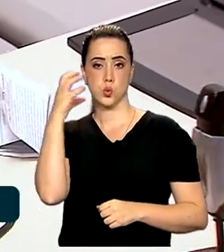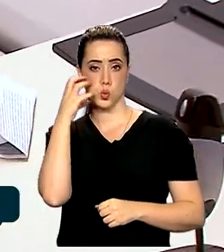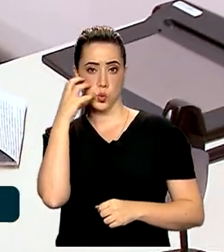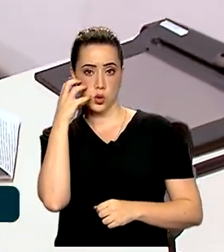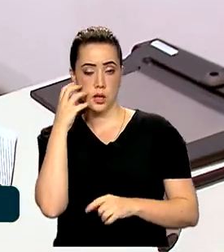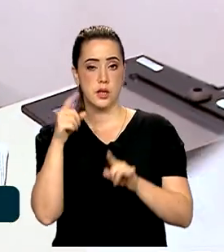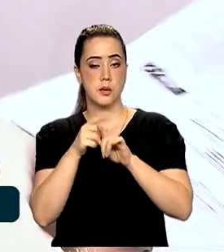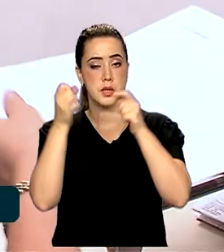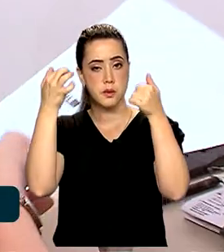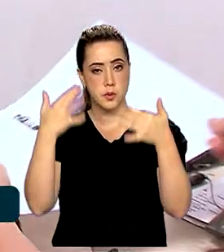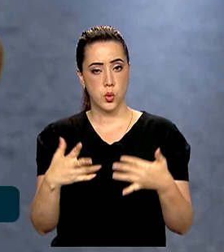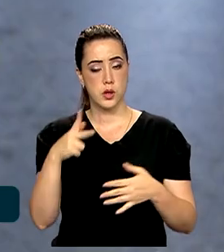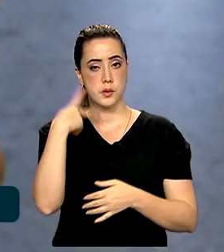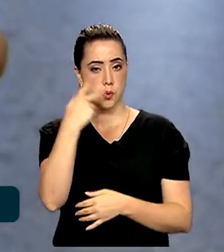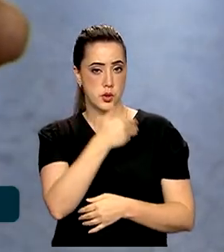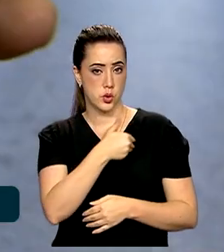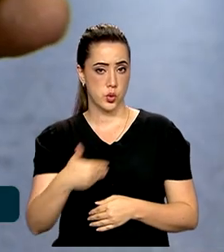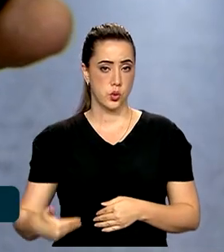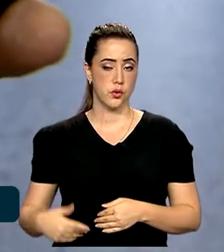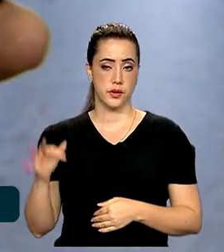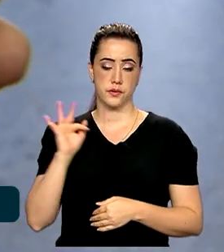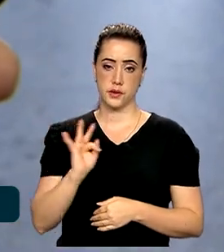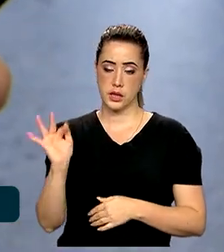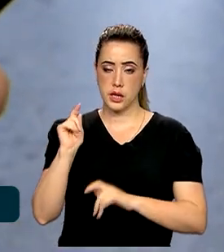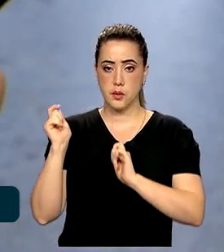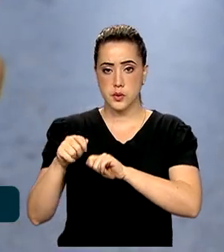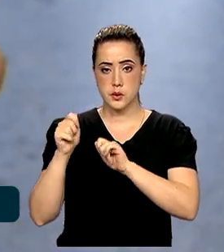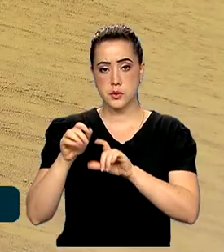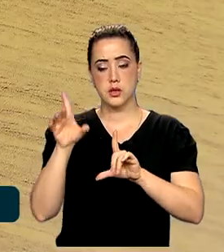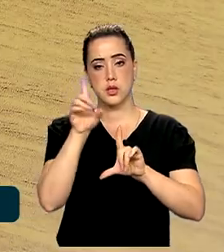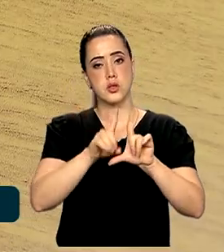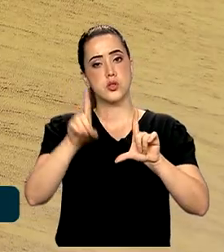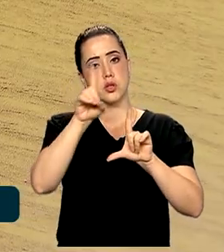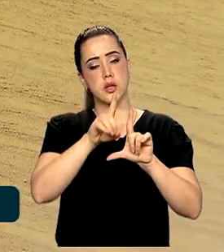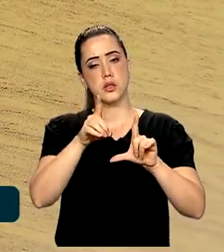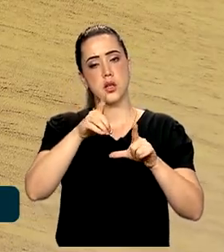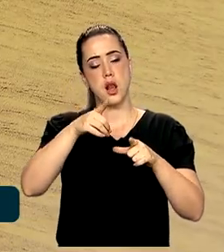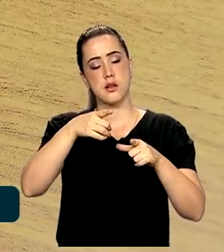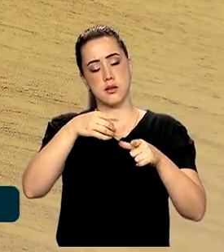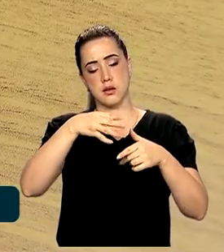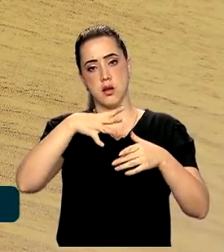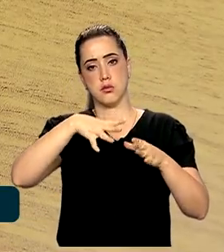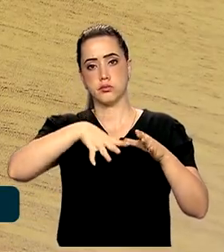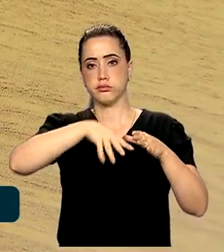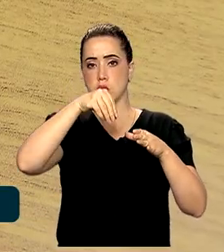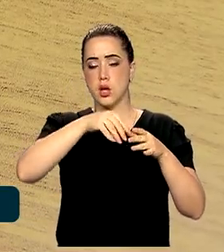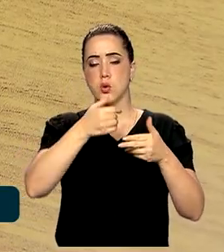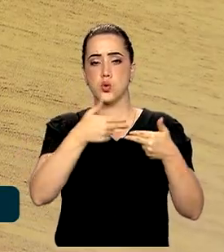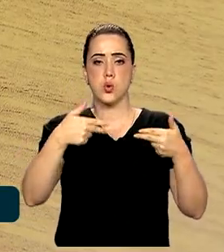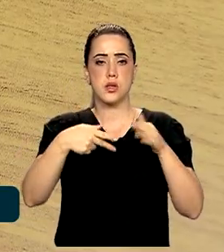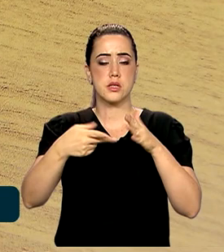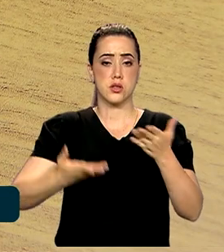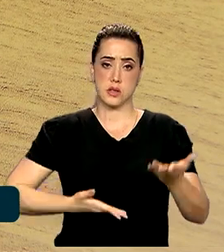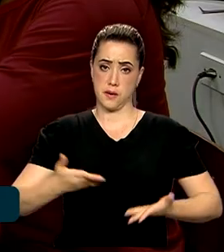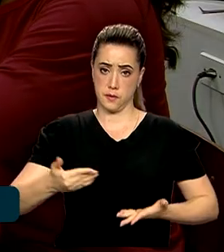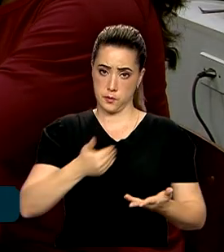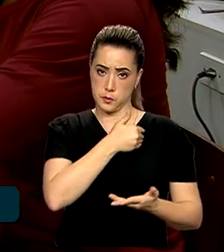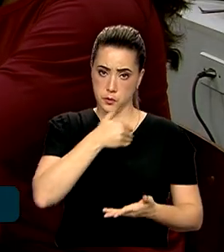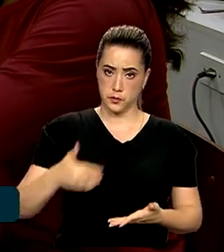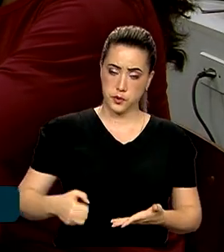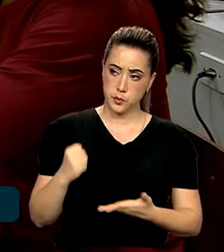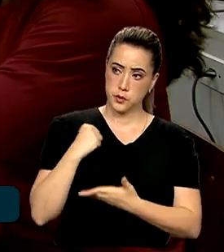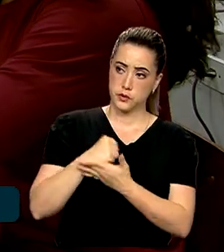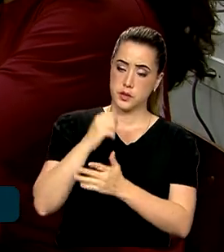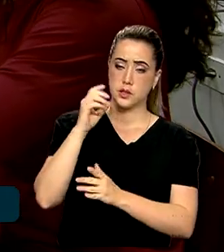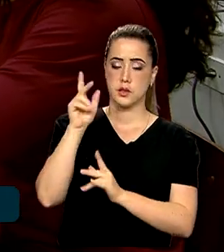públicas do governo federal, que permitiram a digitalização de serviços públicos para a população e a conexão de